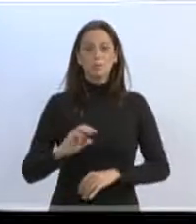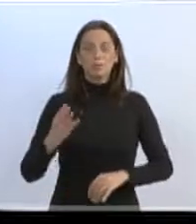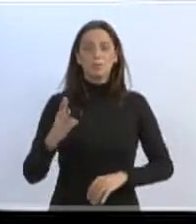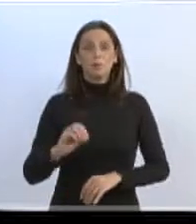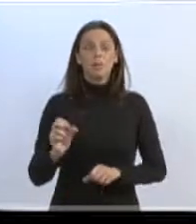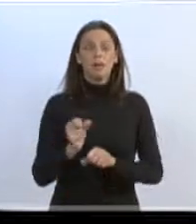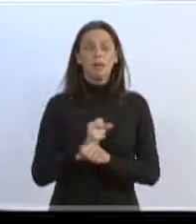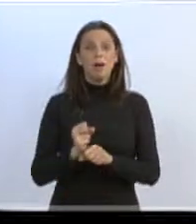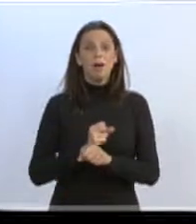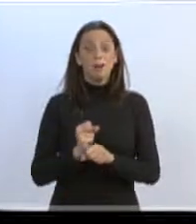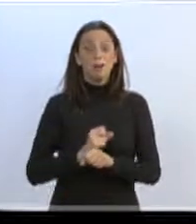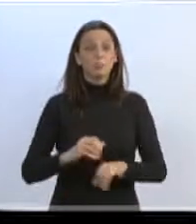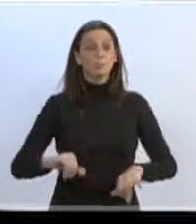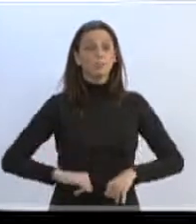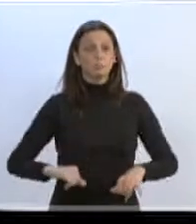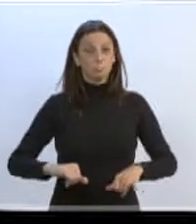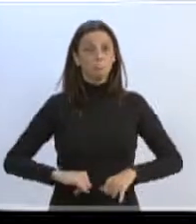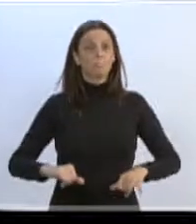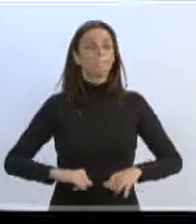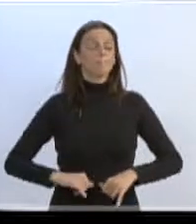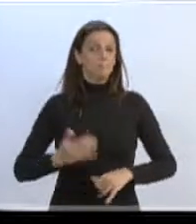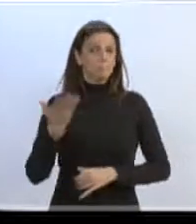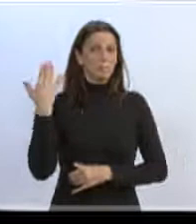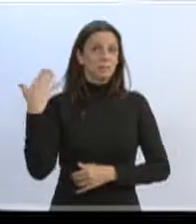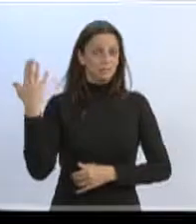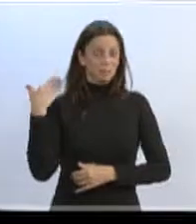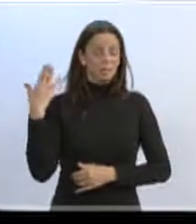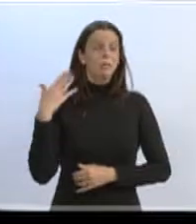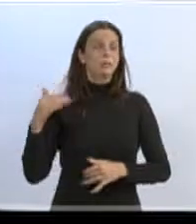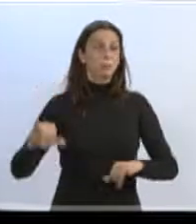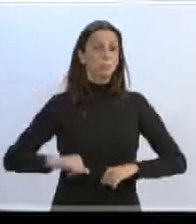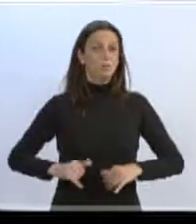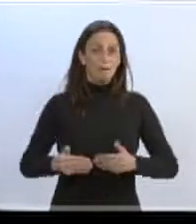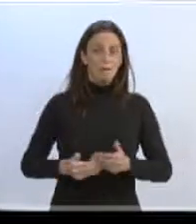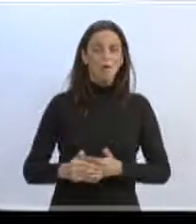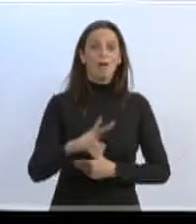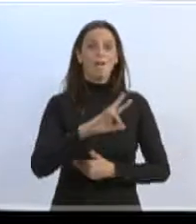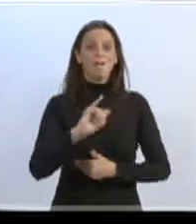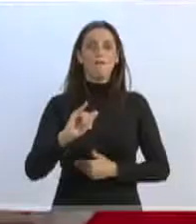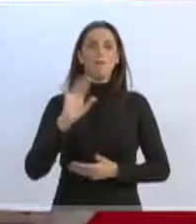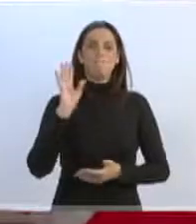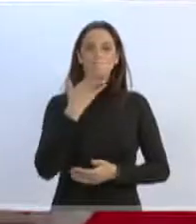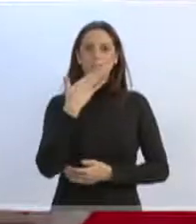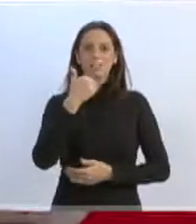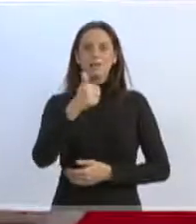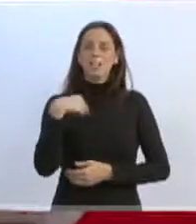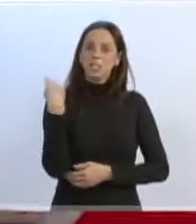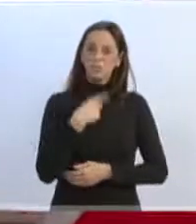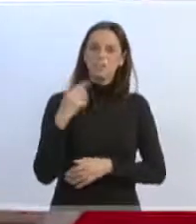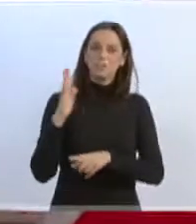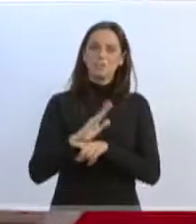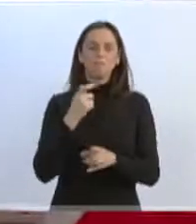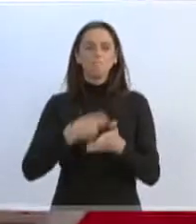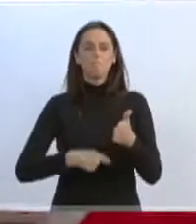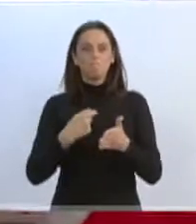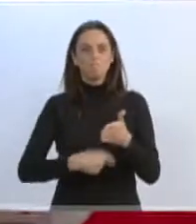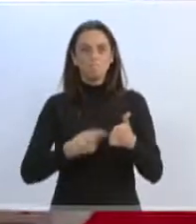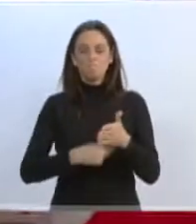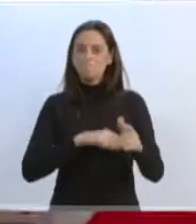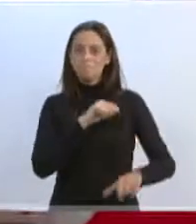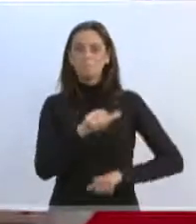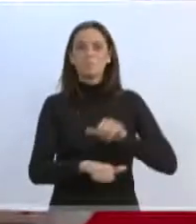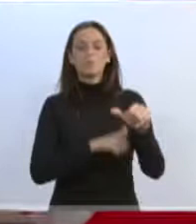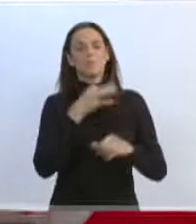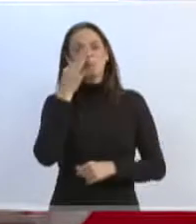que sempre foi uma realidade, outra realidade que ficará no passado, através de nossas lutas e imunicações, no sentido de transformar realidades ruins e antigas em novas realidades,